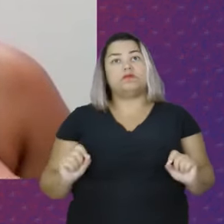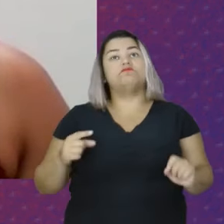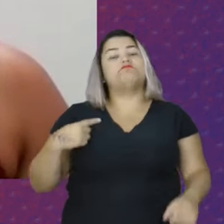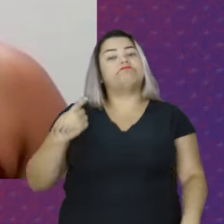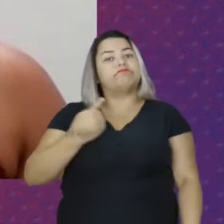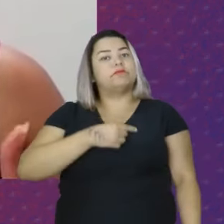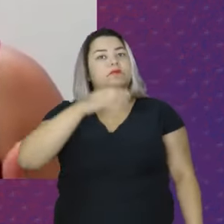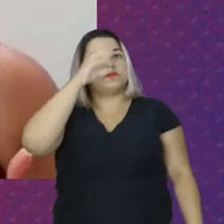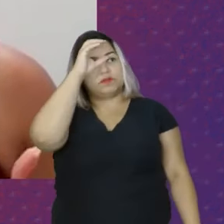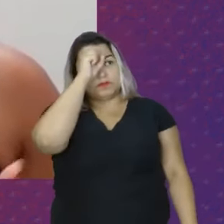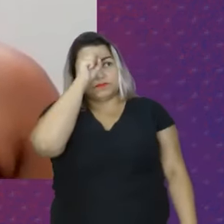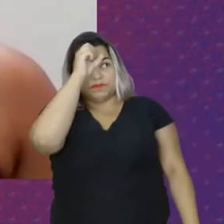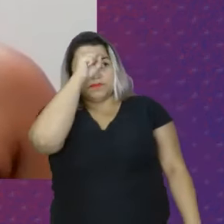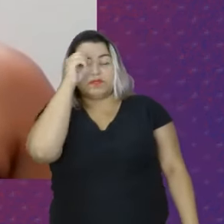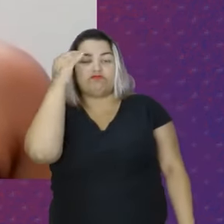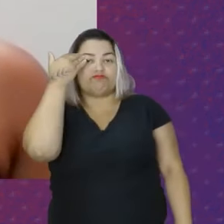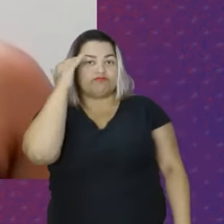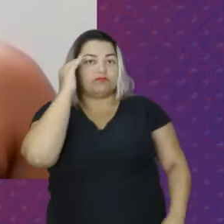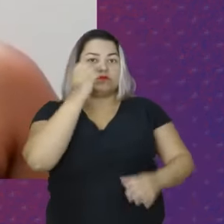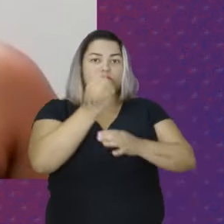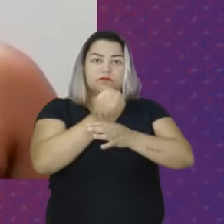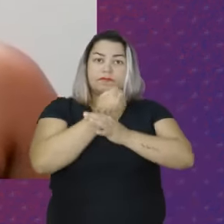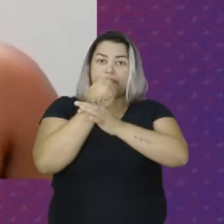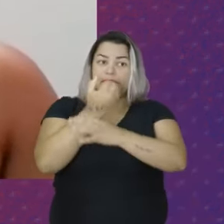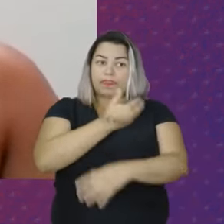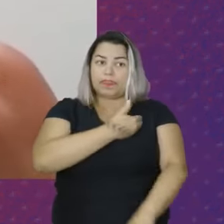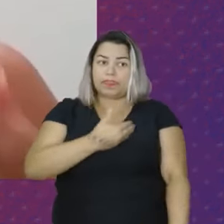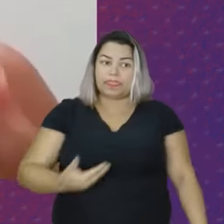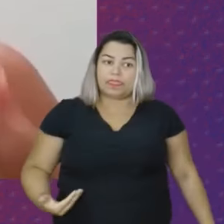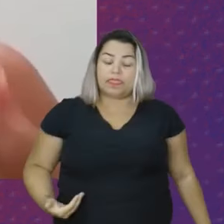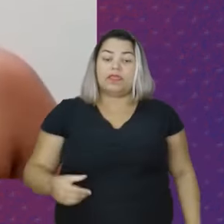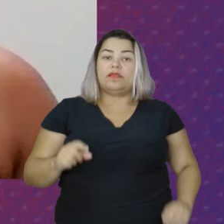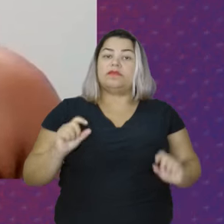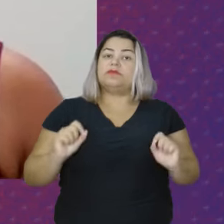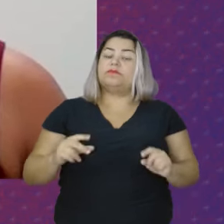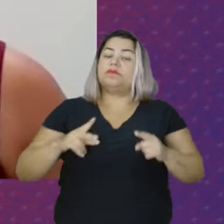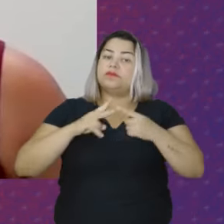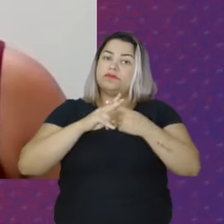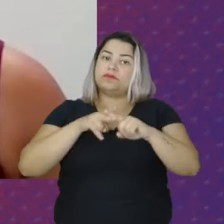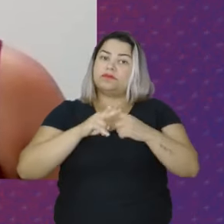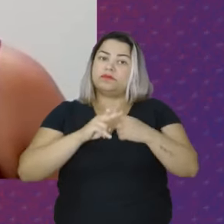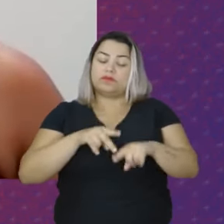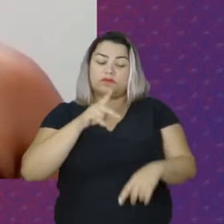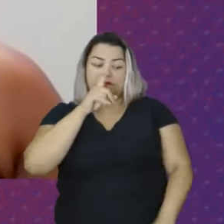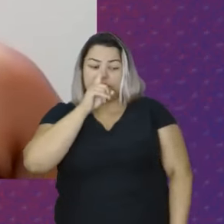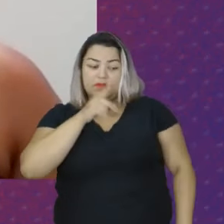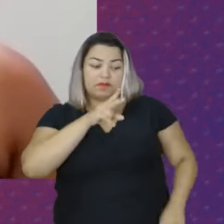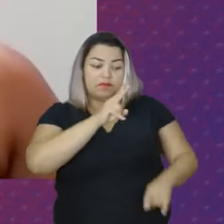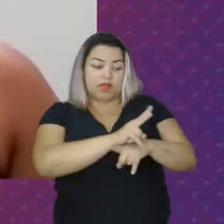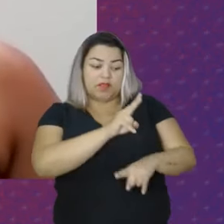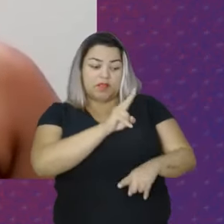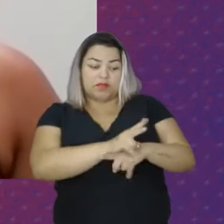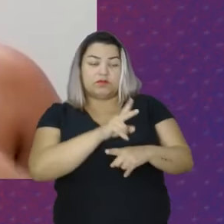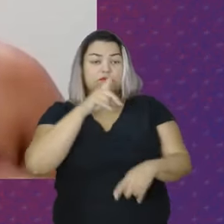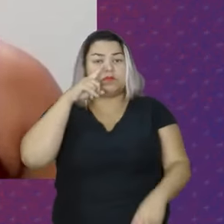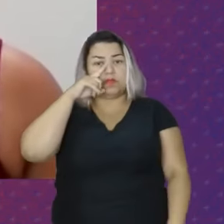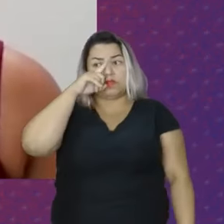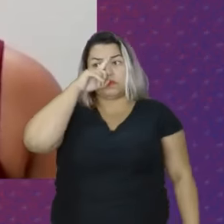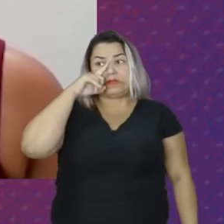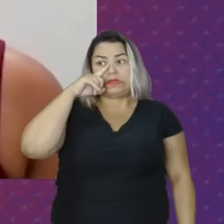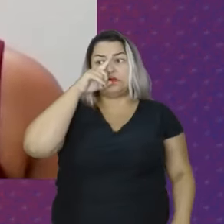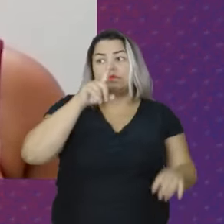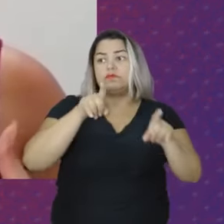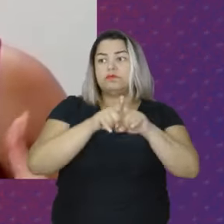aprende e entende a segurança pública Numa perspectiva da manutenção da ordem Prevenção de risco Isso